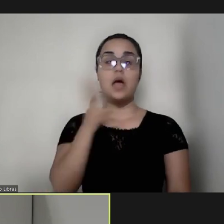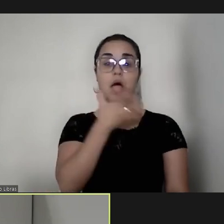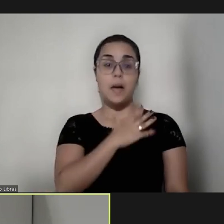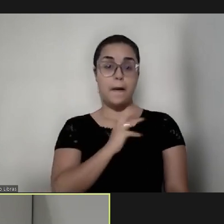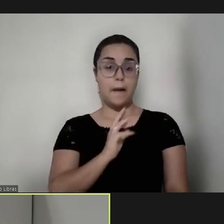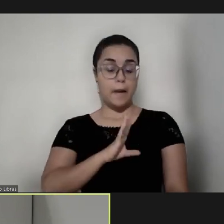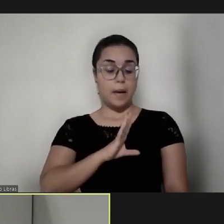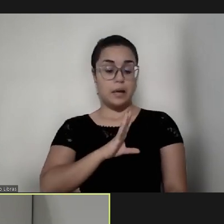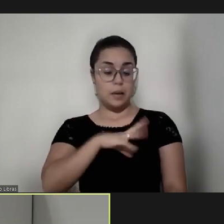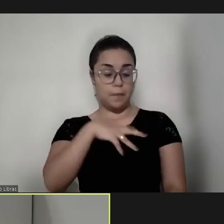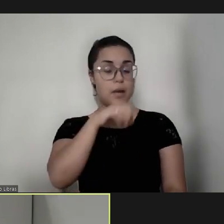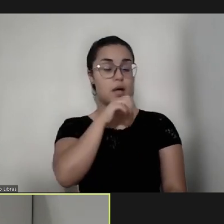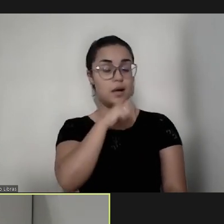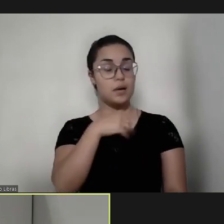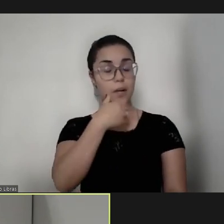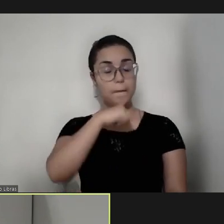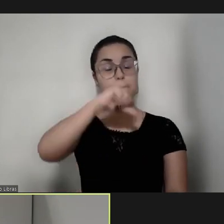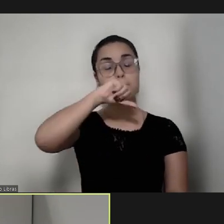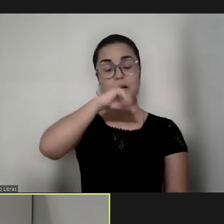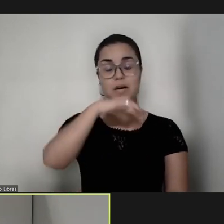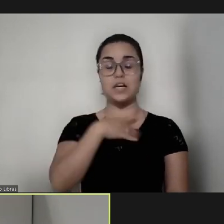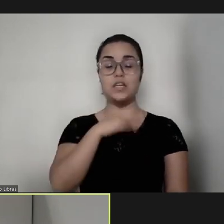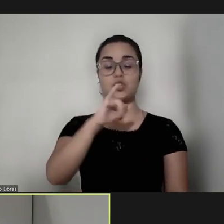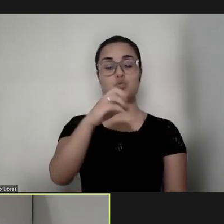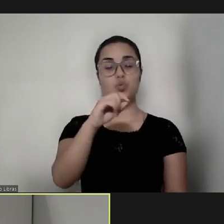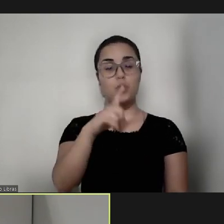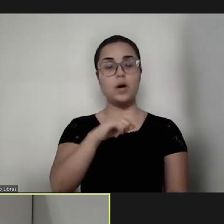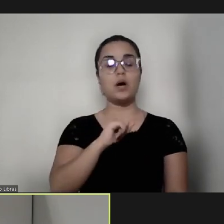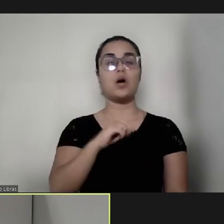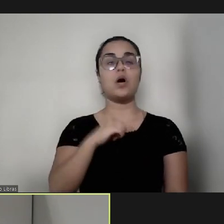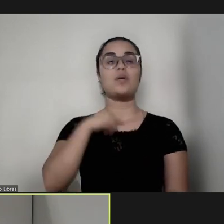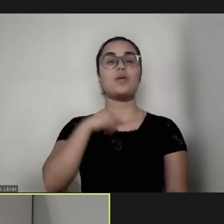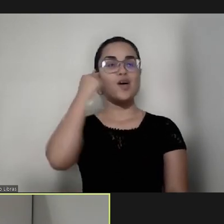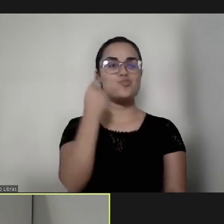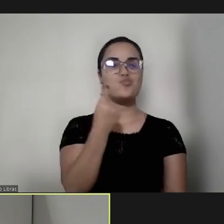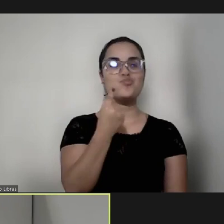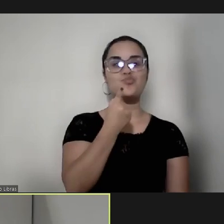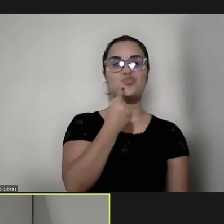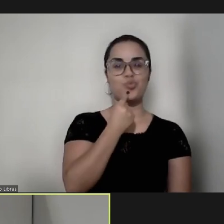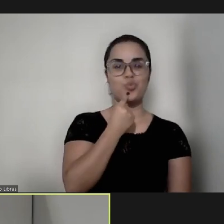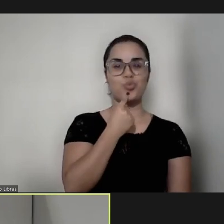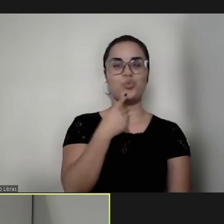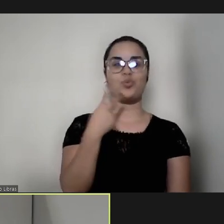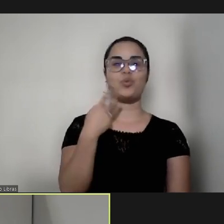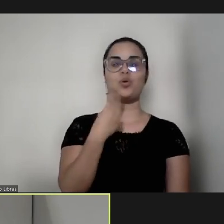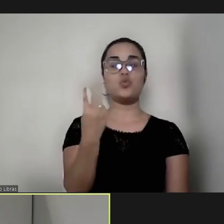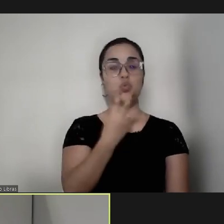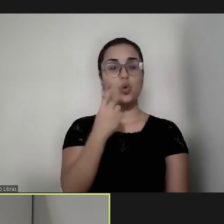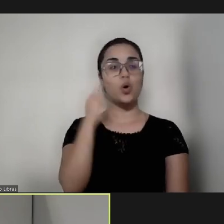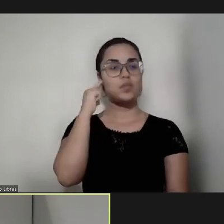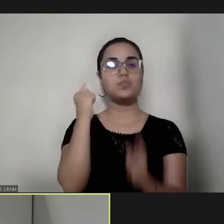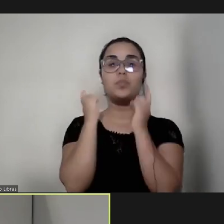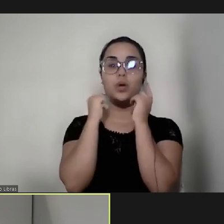uma criança linda de 6 anos, que tem surdez bilateral congênita, ele tem o gene